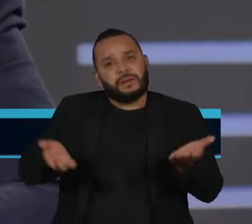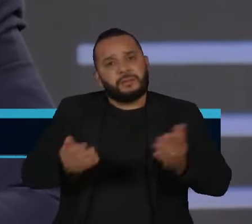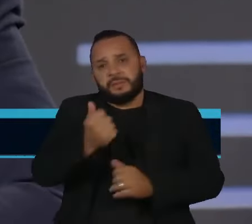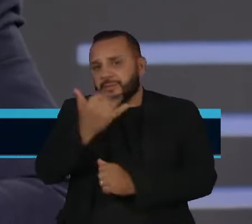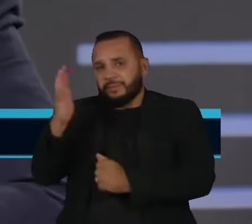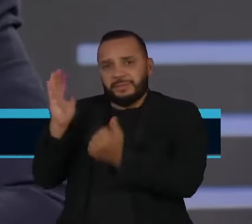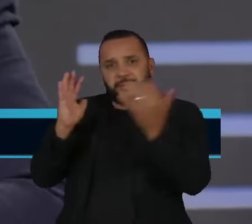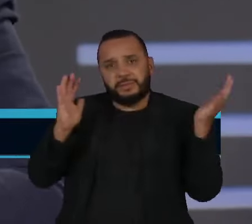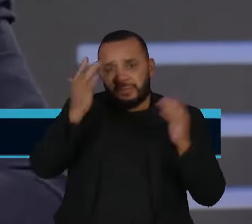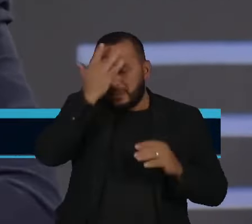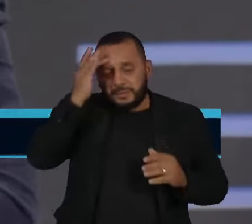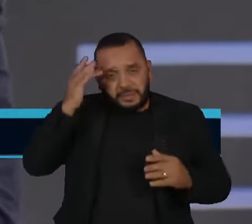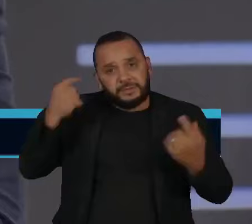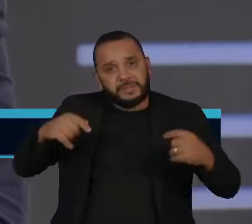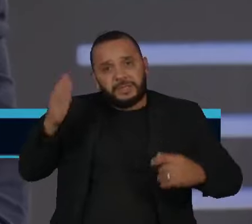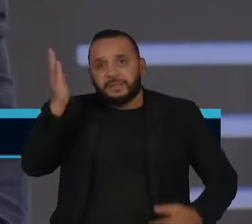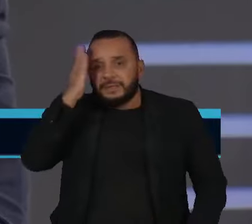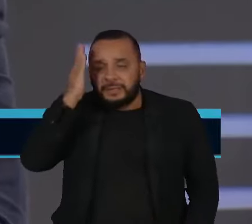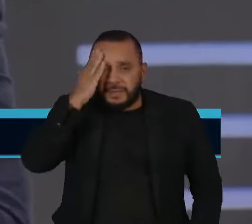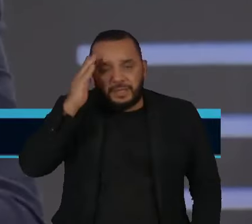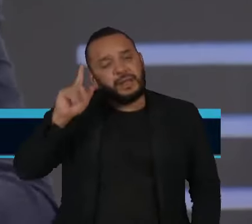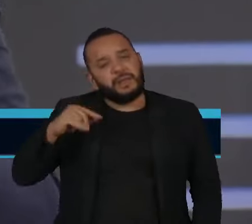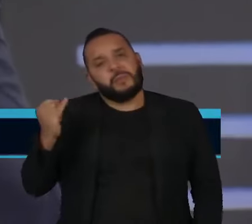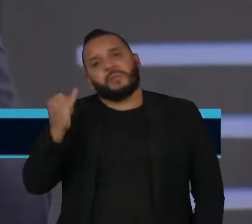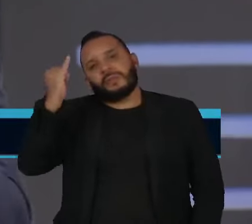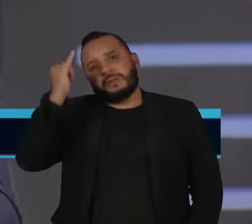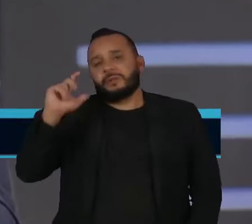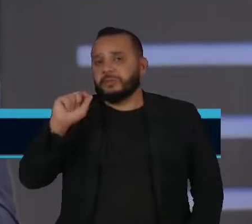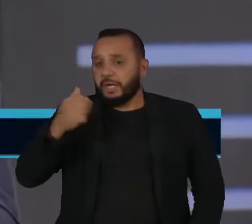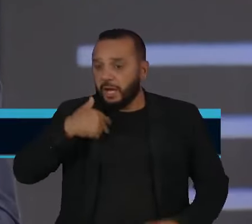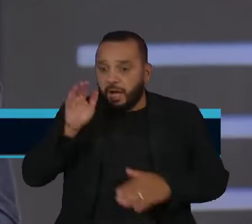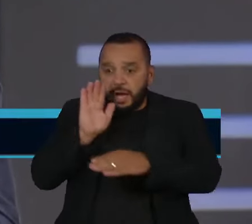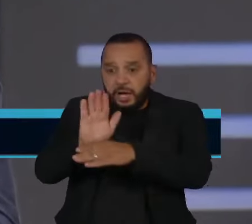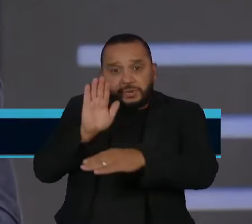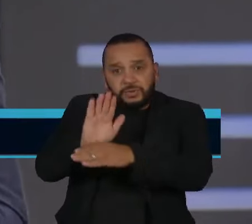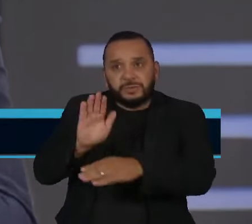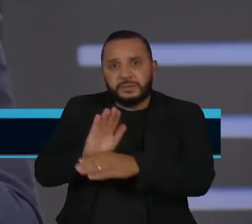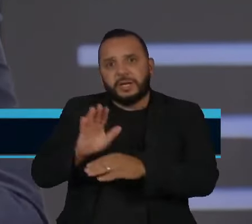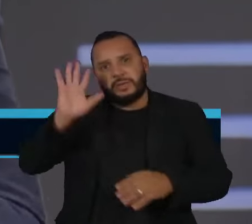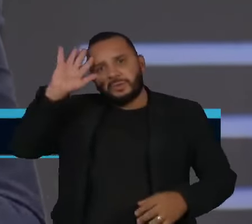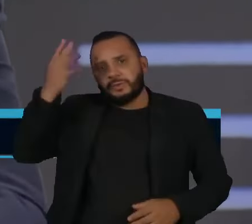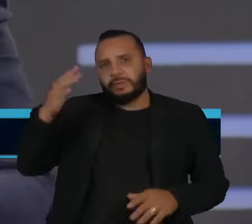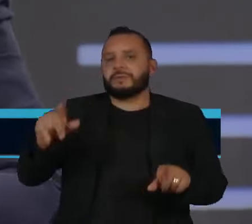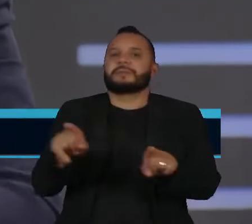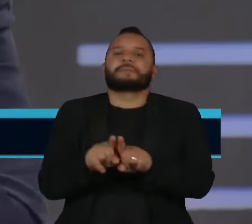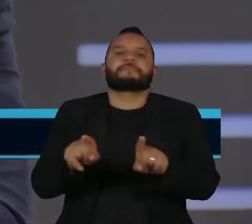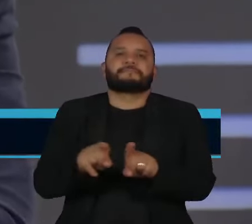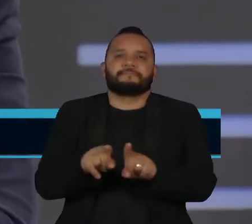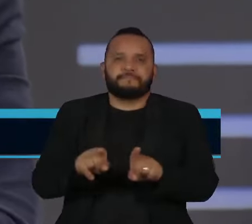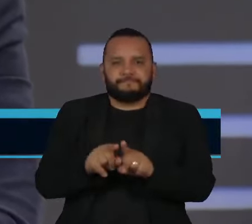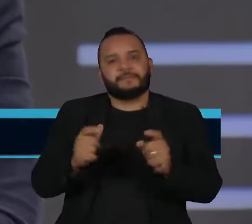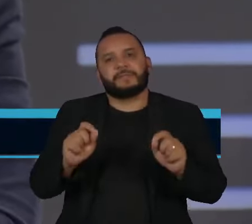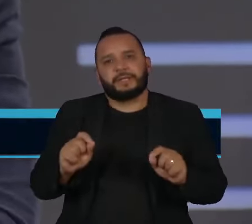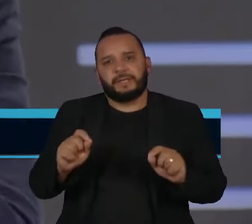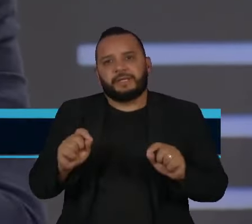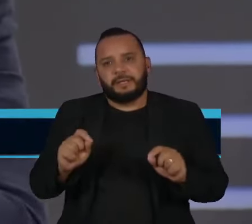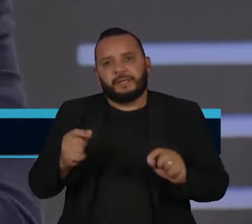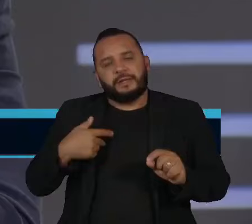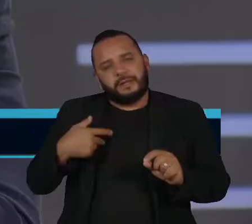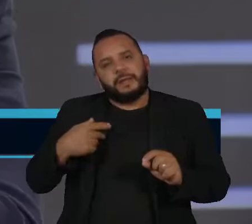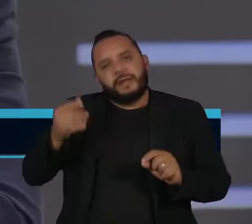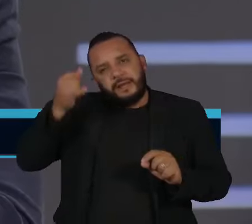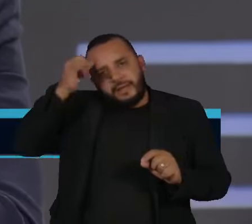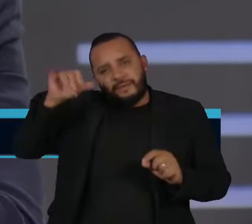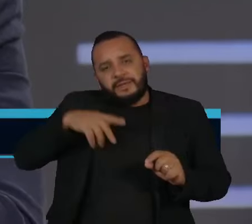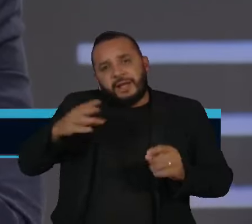pessoas precisam saber que ela é uma parte importante, não só para ajudar a produzir a solução, mas para também sofrer os impactos